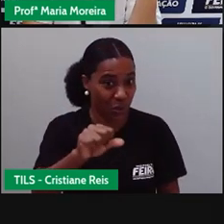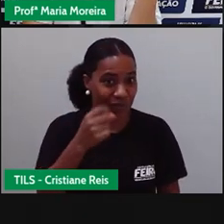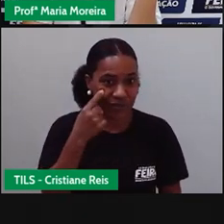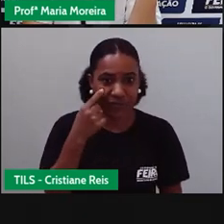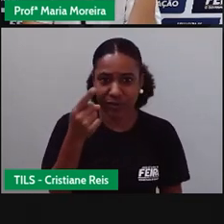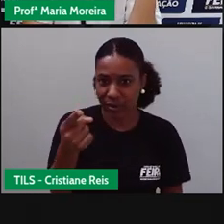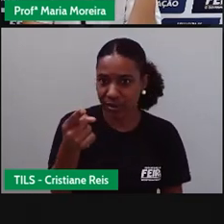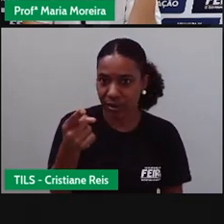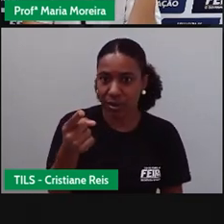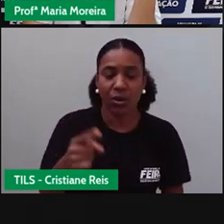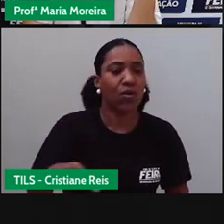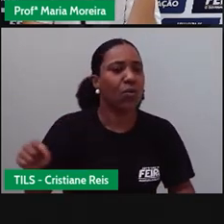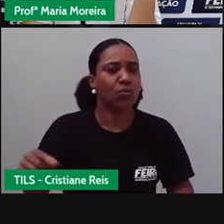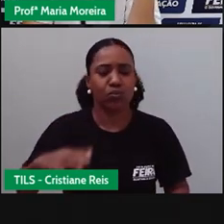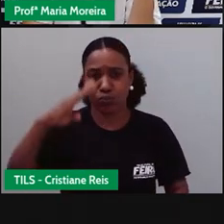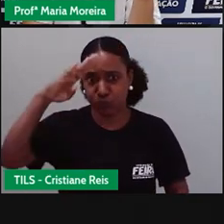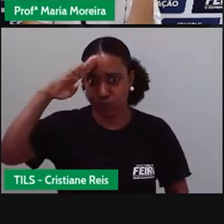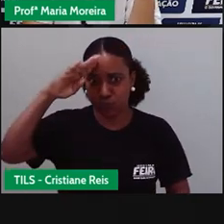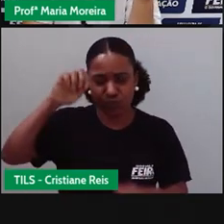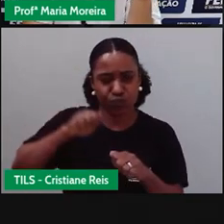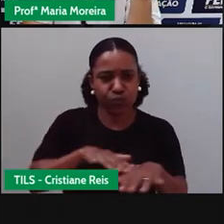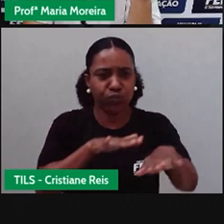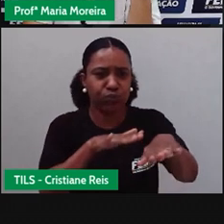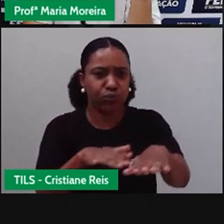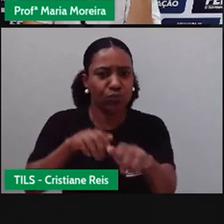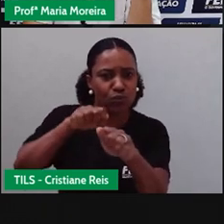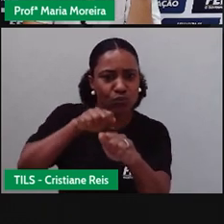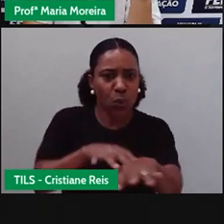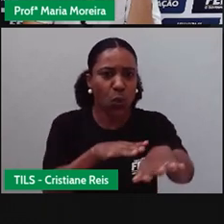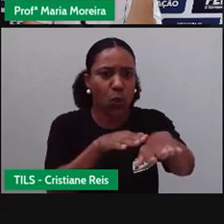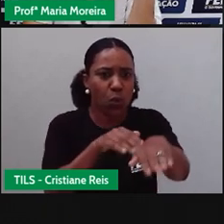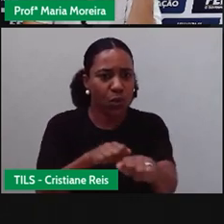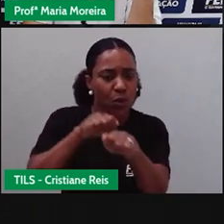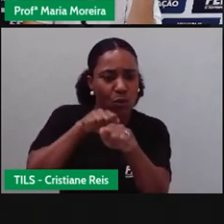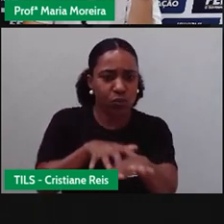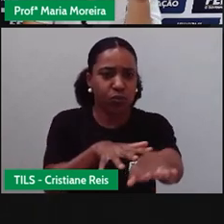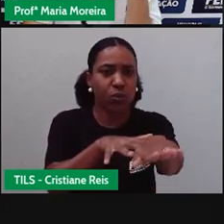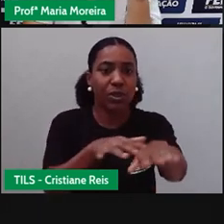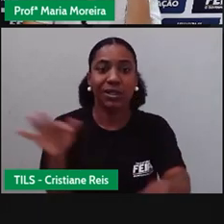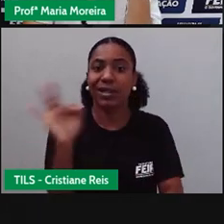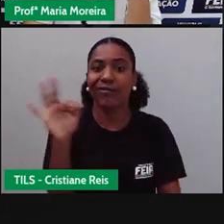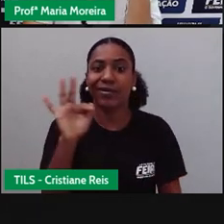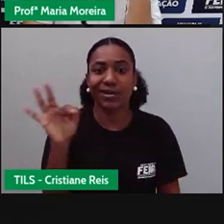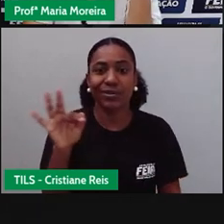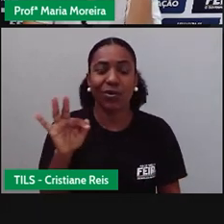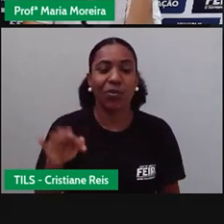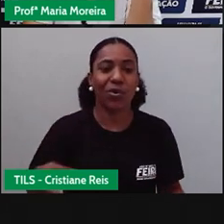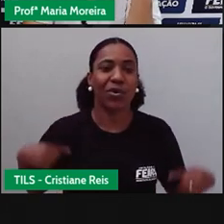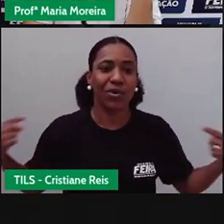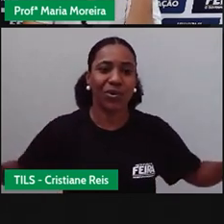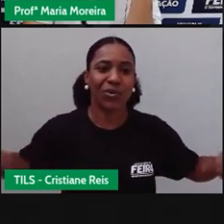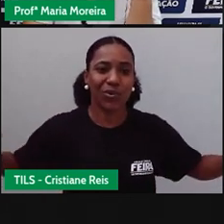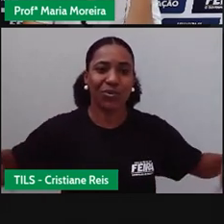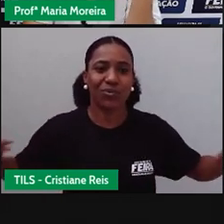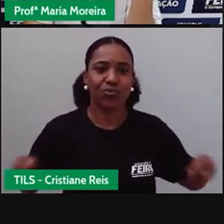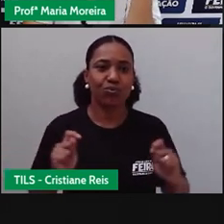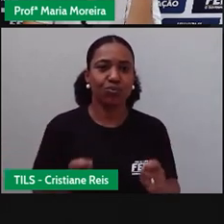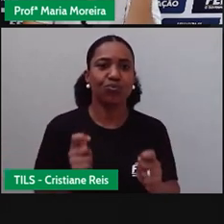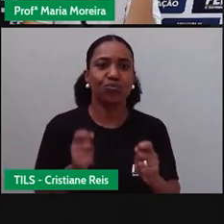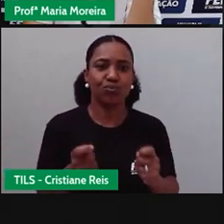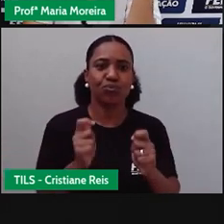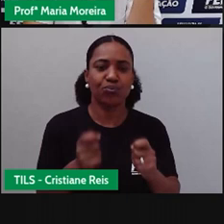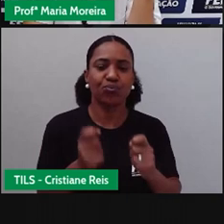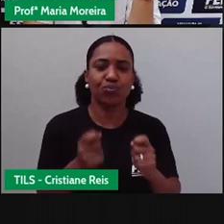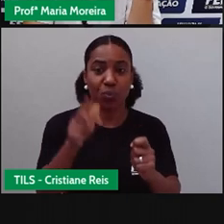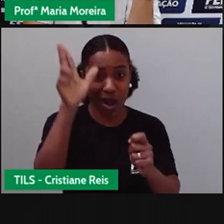o exército francês usava carroças, né, de duas rodas, puxadas a cavalo para transportar os soldados do campo